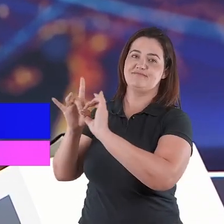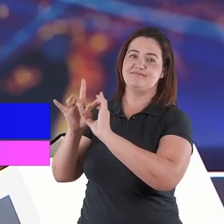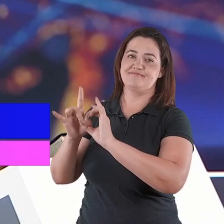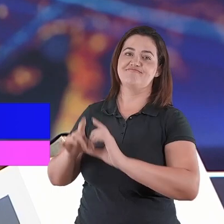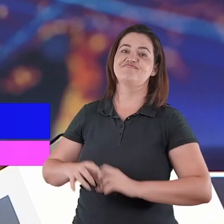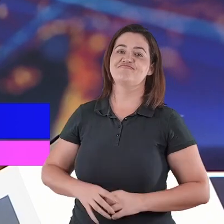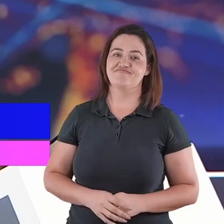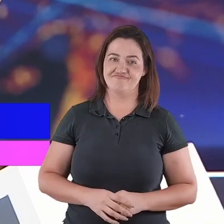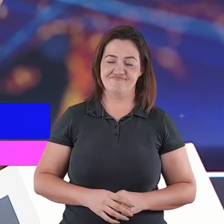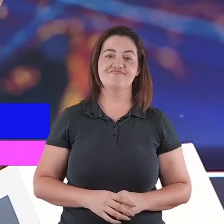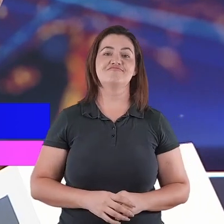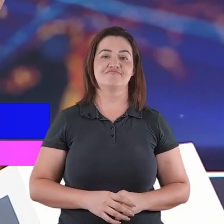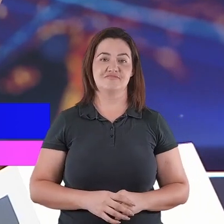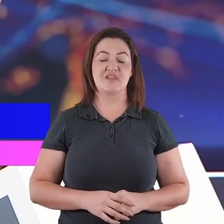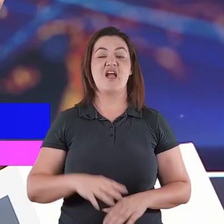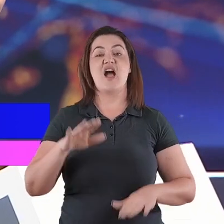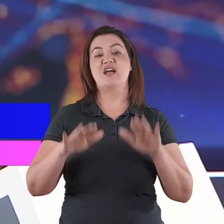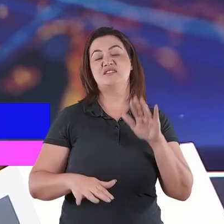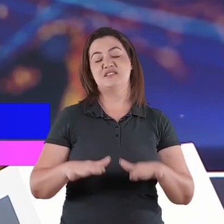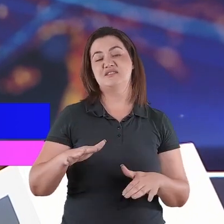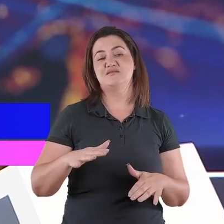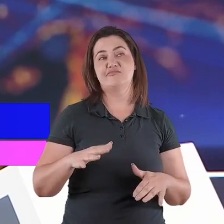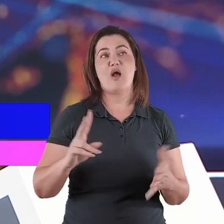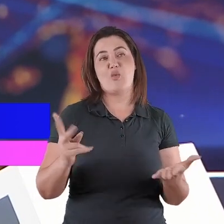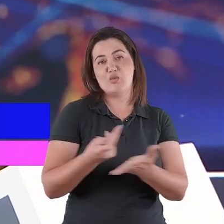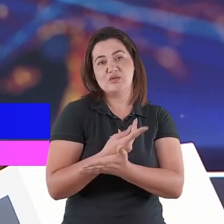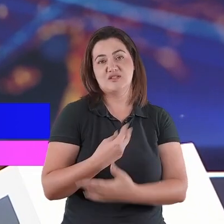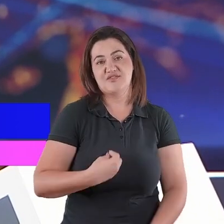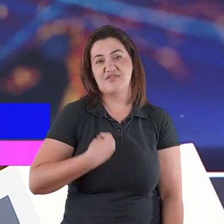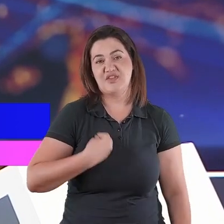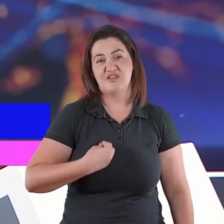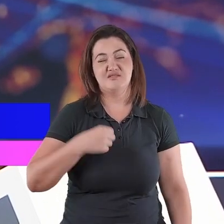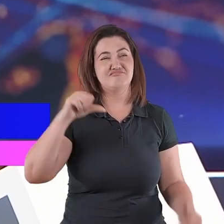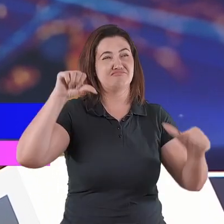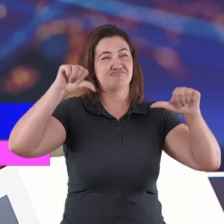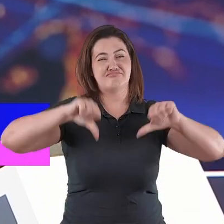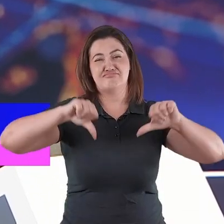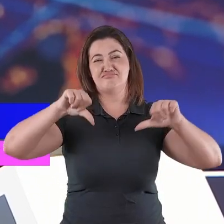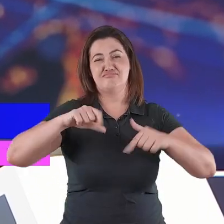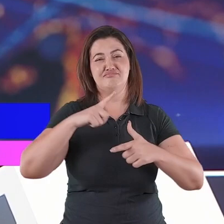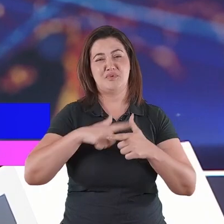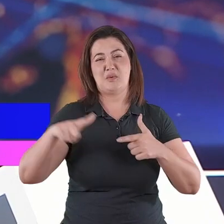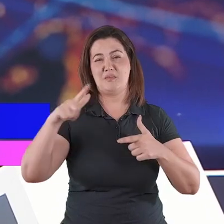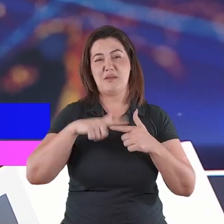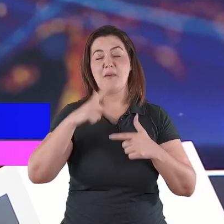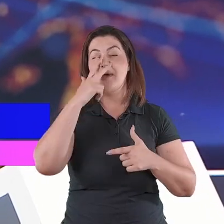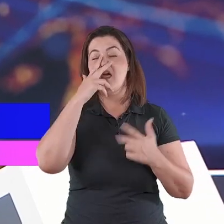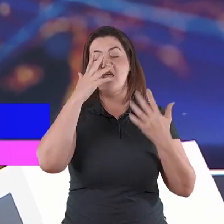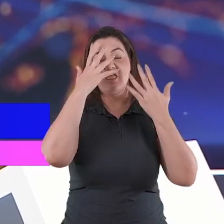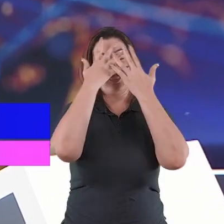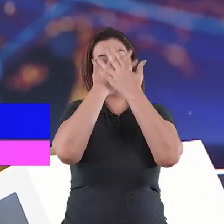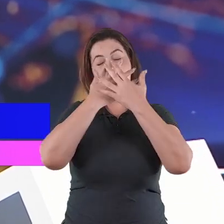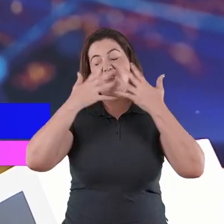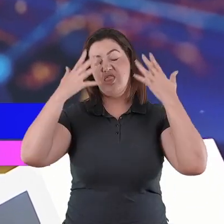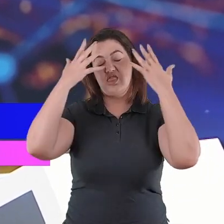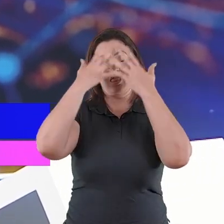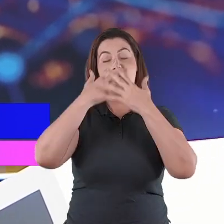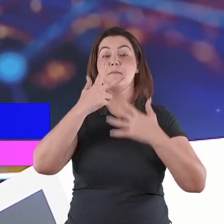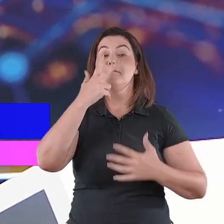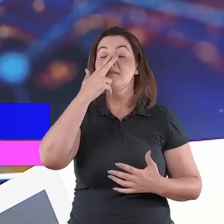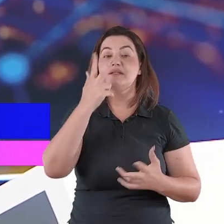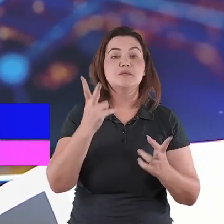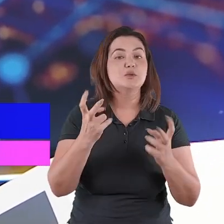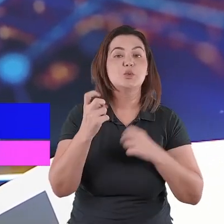armados, nós não conseguimos ver o sol, mas ele continua lá, quando passamos por problemas,